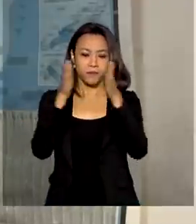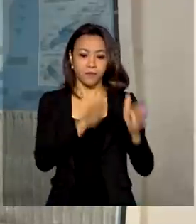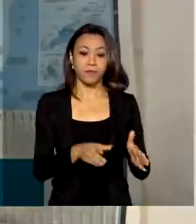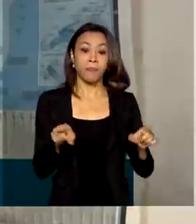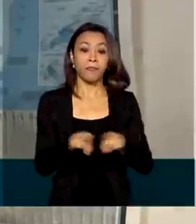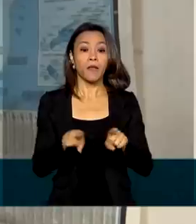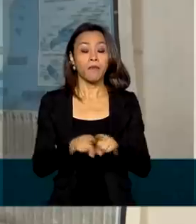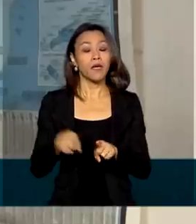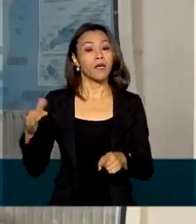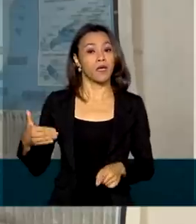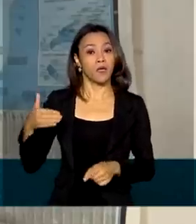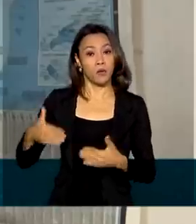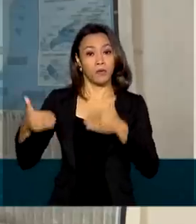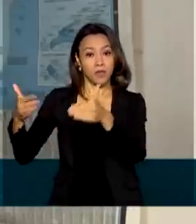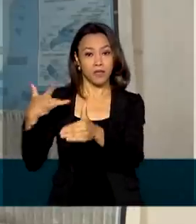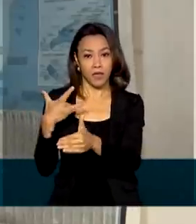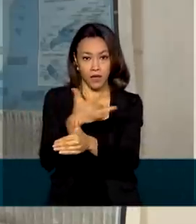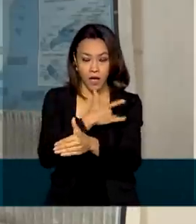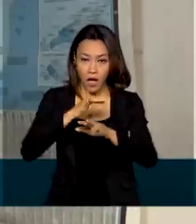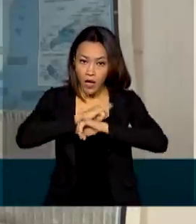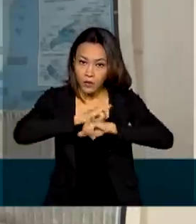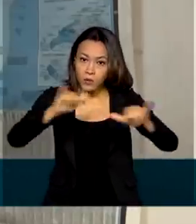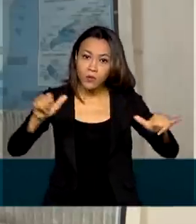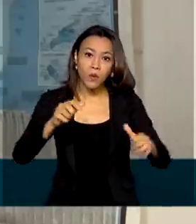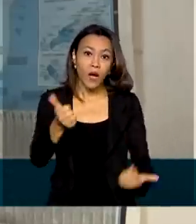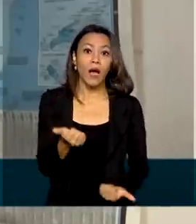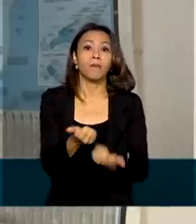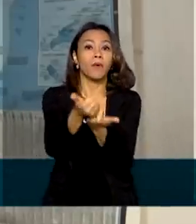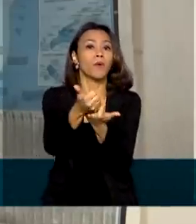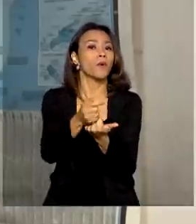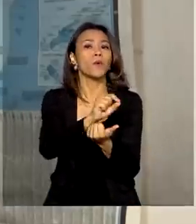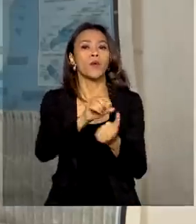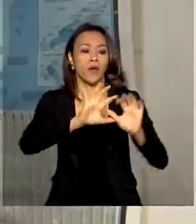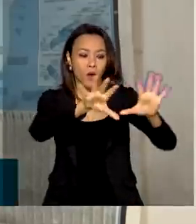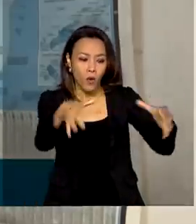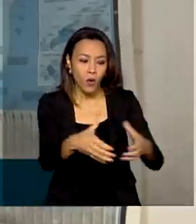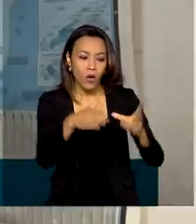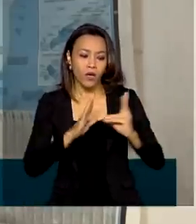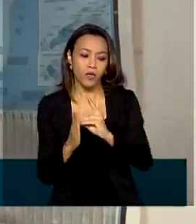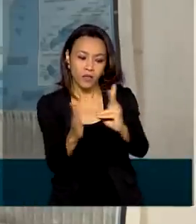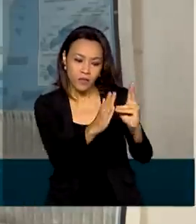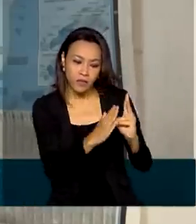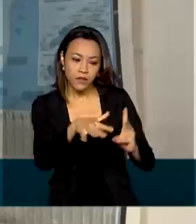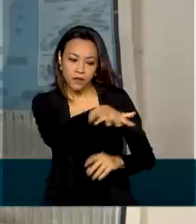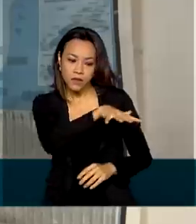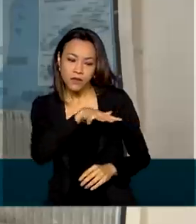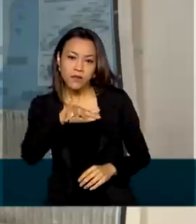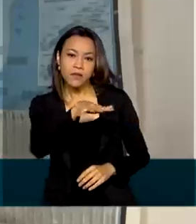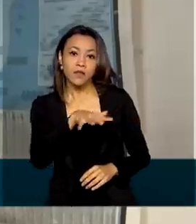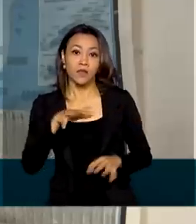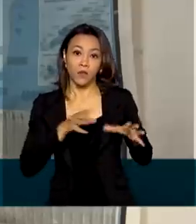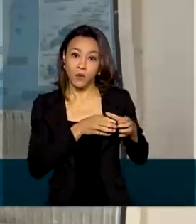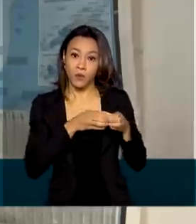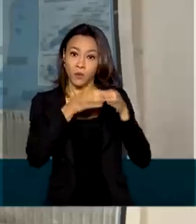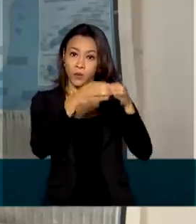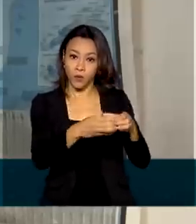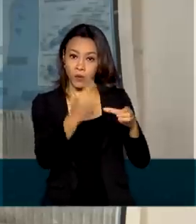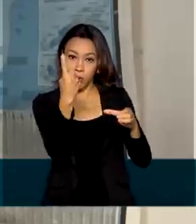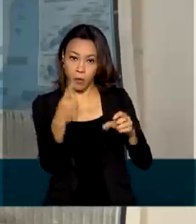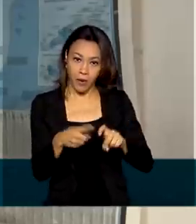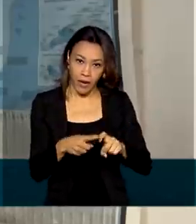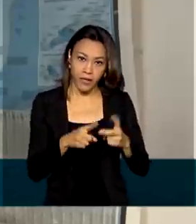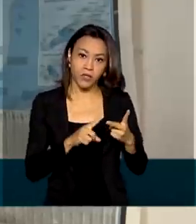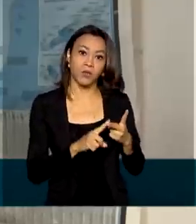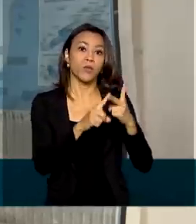anunciou o envio de reforço para o Distrito Sanitário Especial Indígena e Anomami. A equipe, composta por um médico,